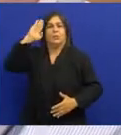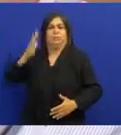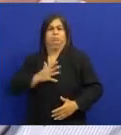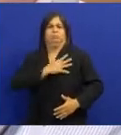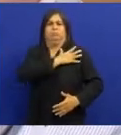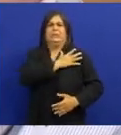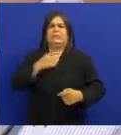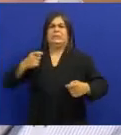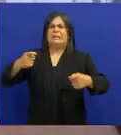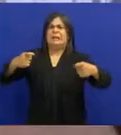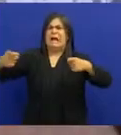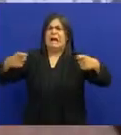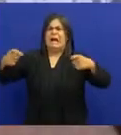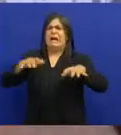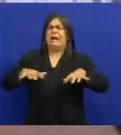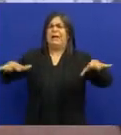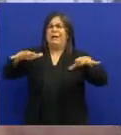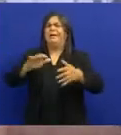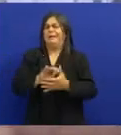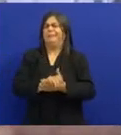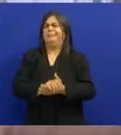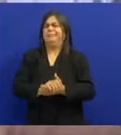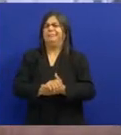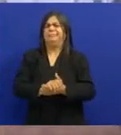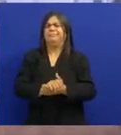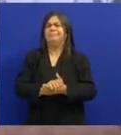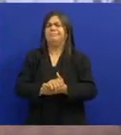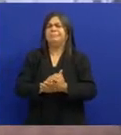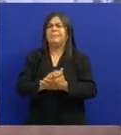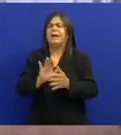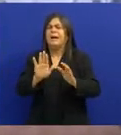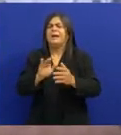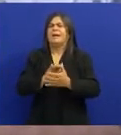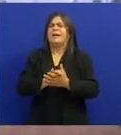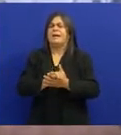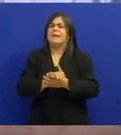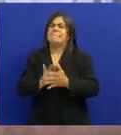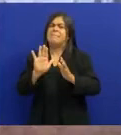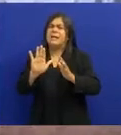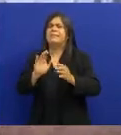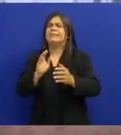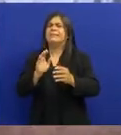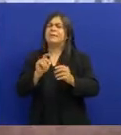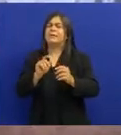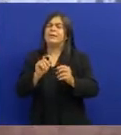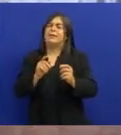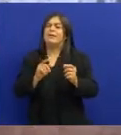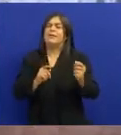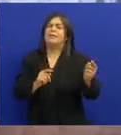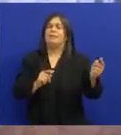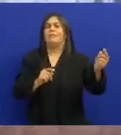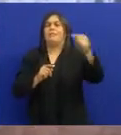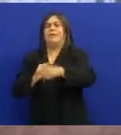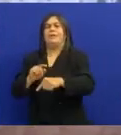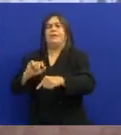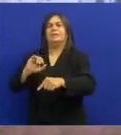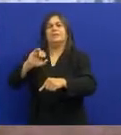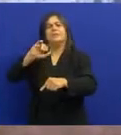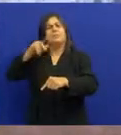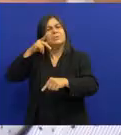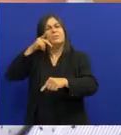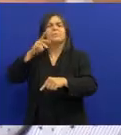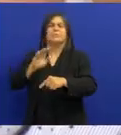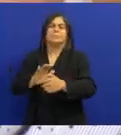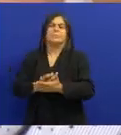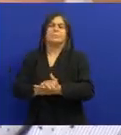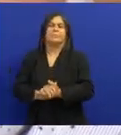Era o período da guerra Chegando aqui Ele tinha algumas indicações Mas óbvio Ele foi Ele frequentou